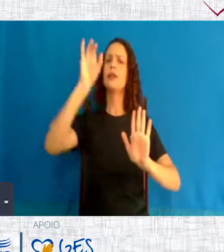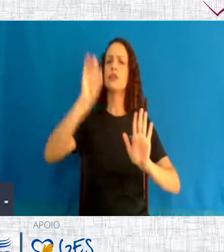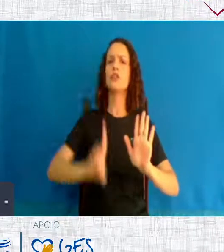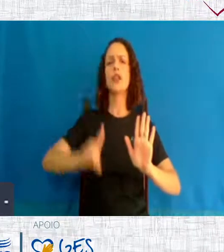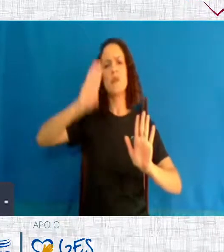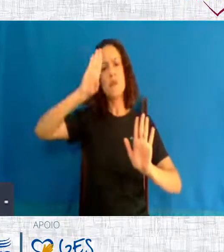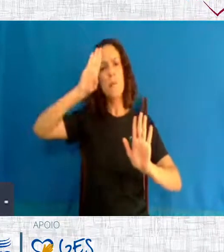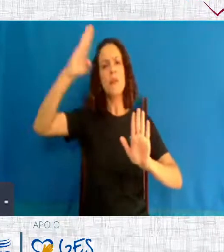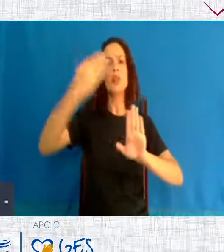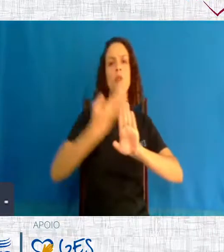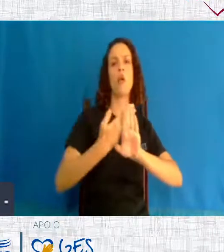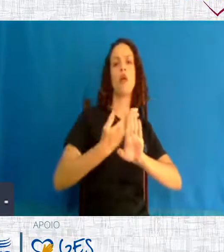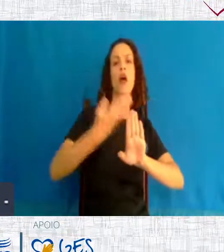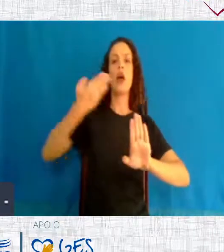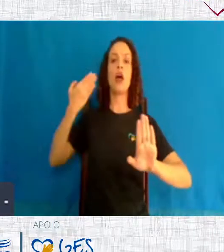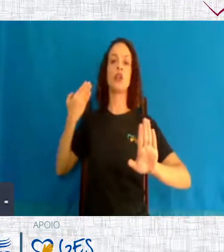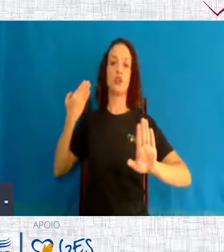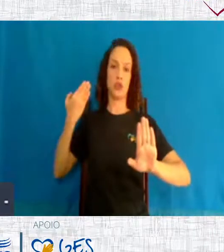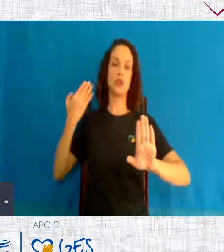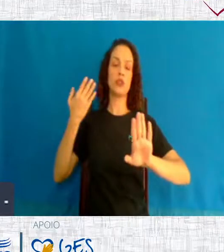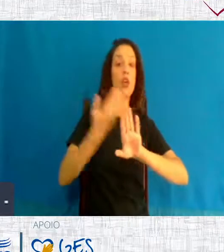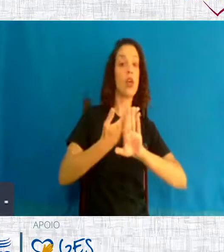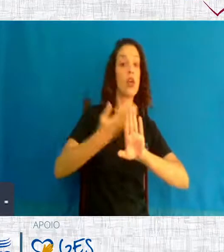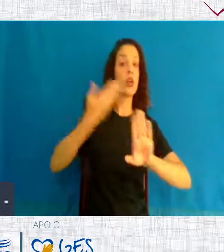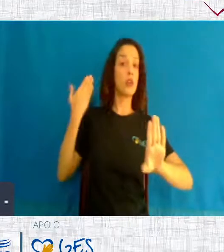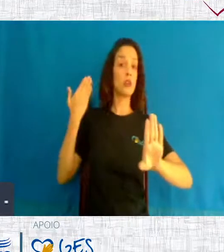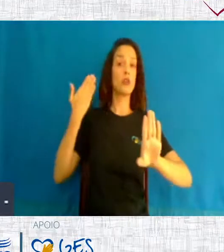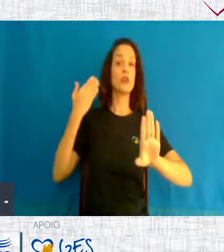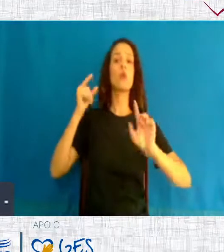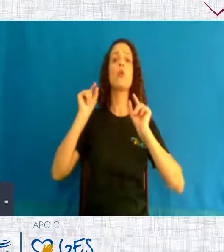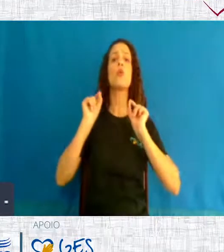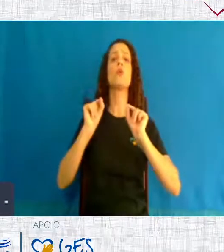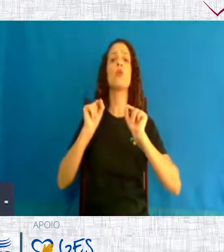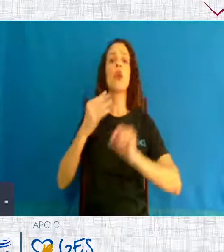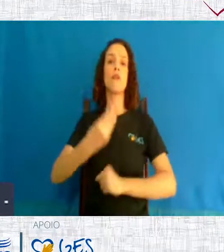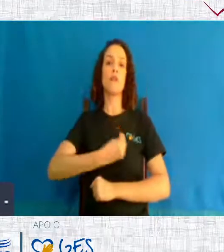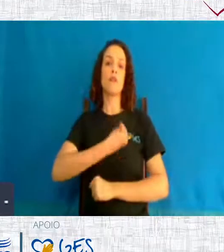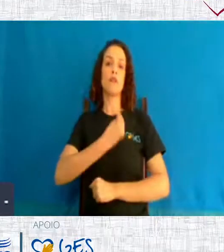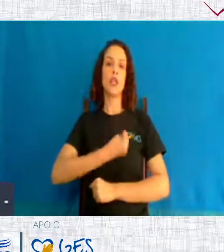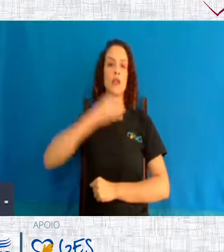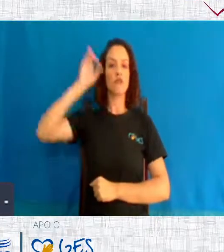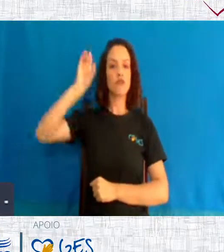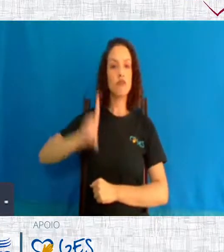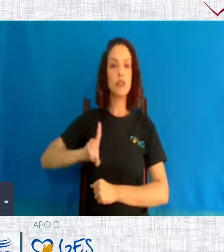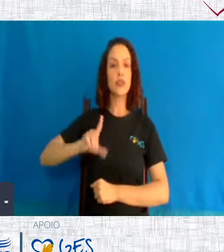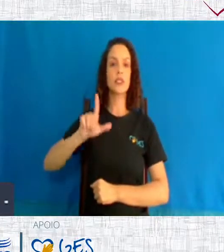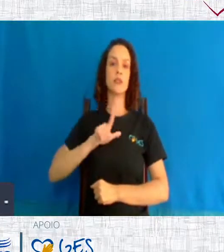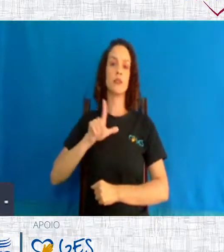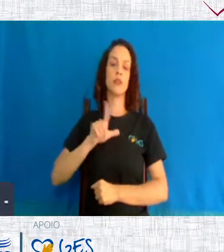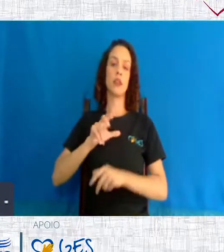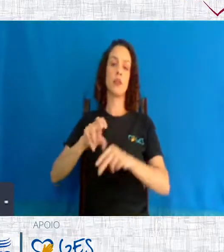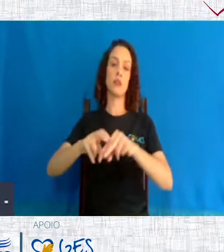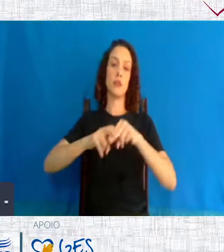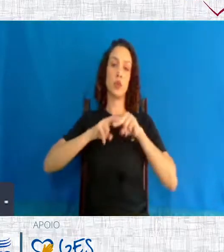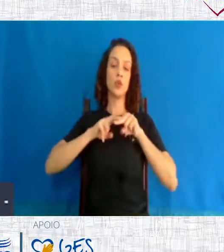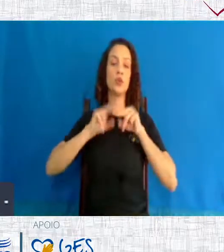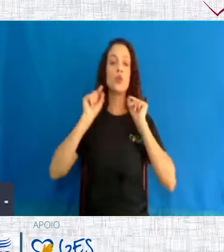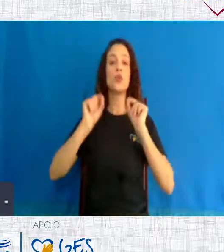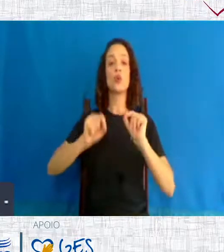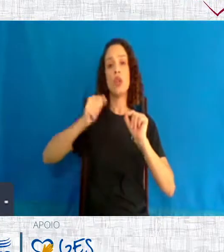a todos, sem o qual nenhum dos outros existiria, é o direito à vida. Então, na antinomia entre princípios, o que deve